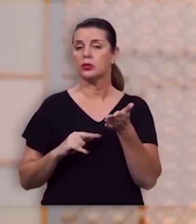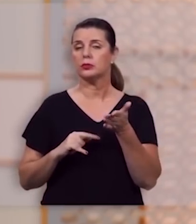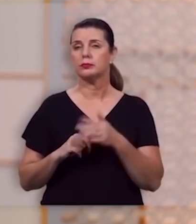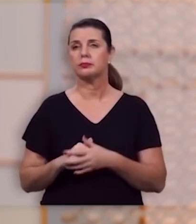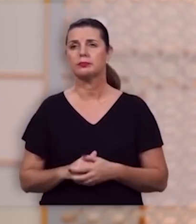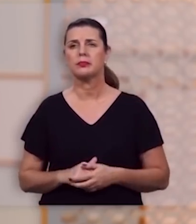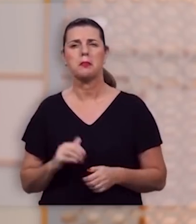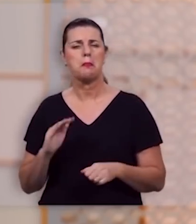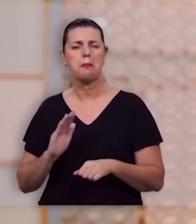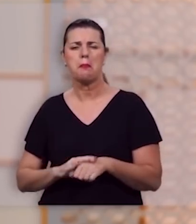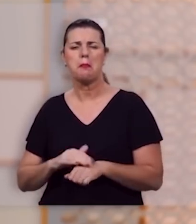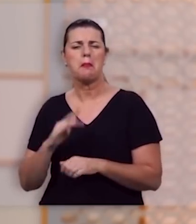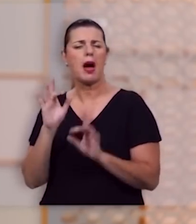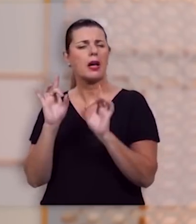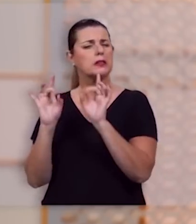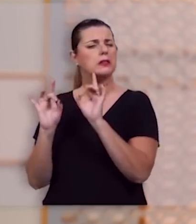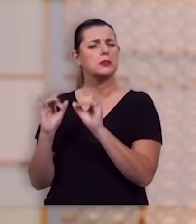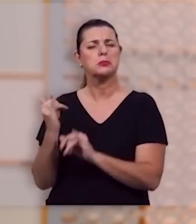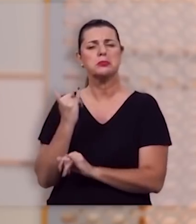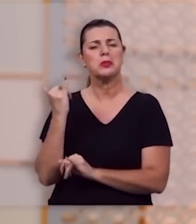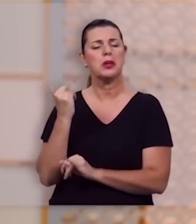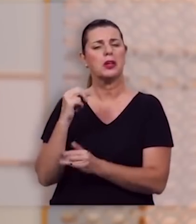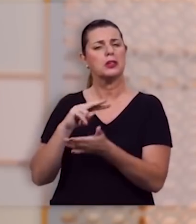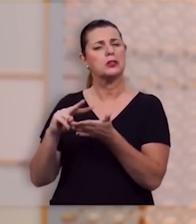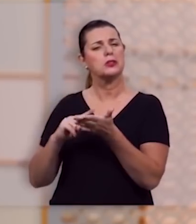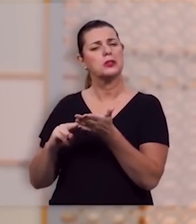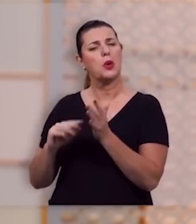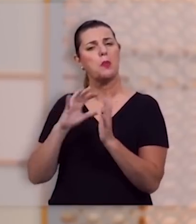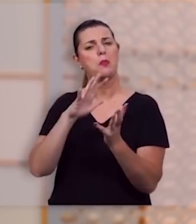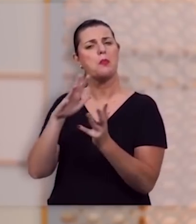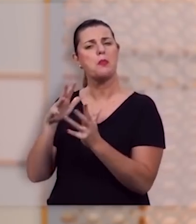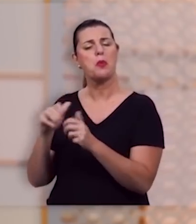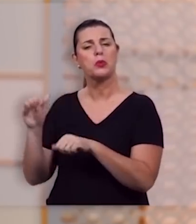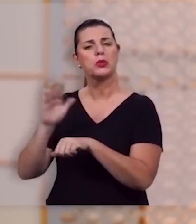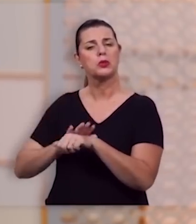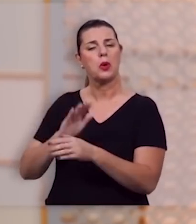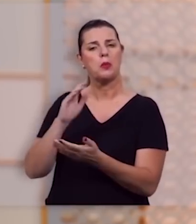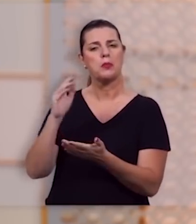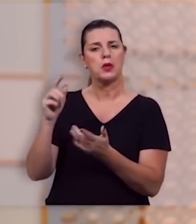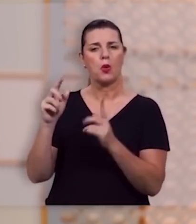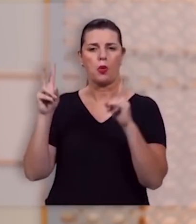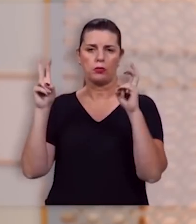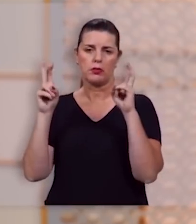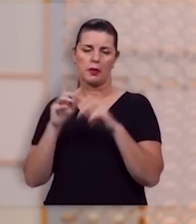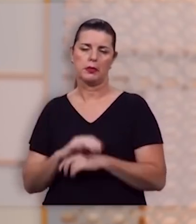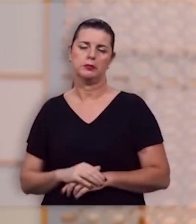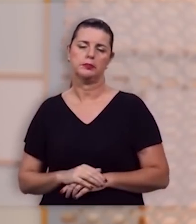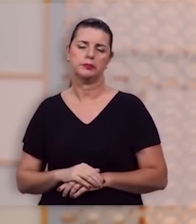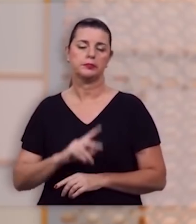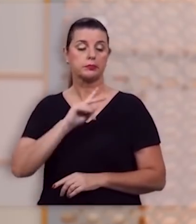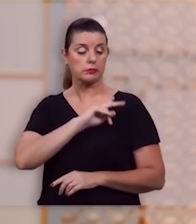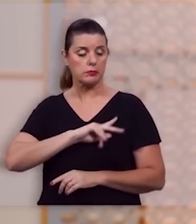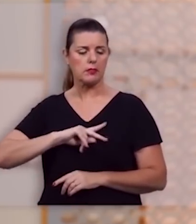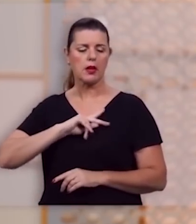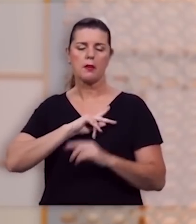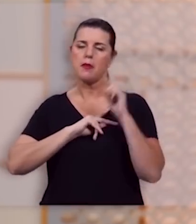preciosos de toda a literatura mundial sobre o tema paulo vai